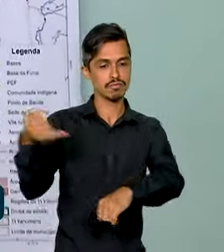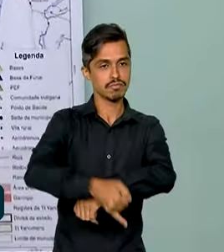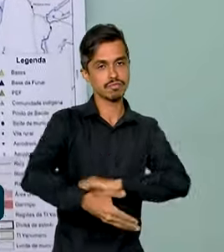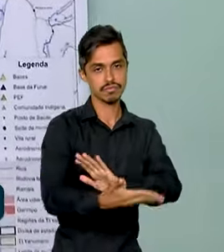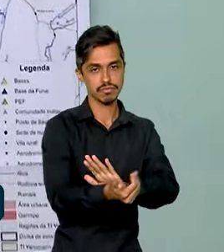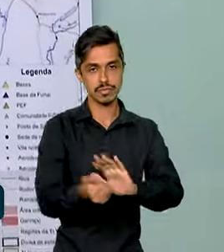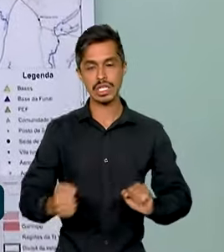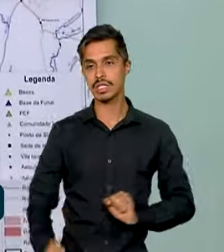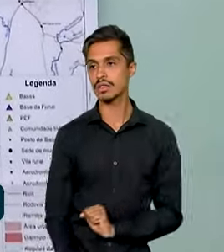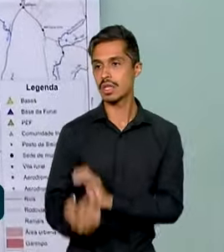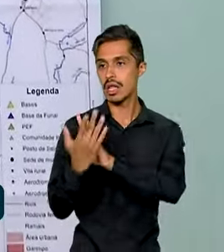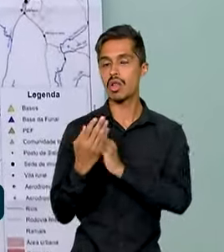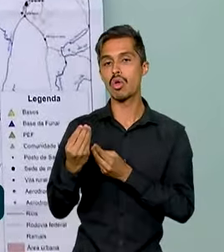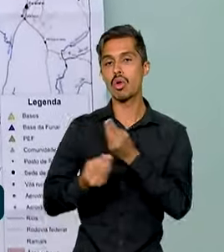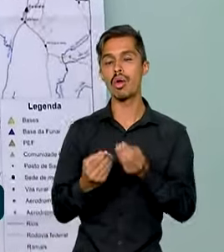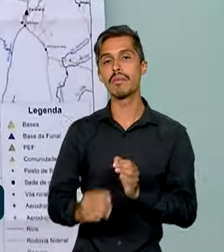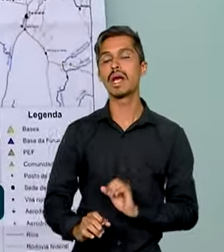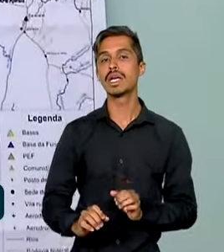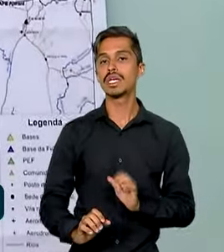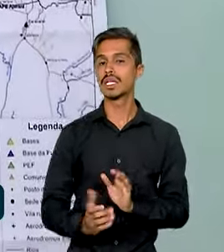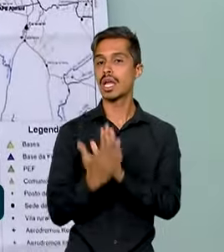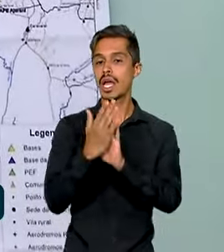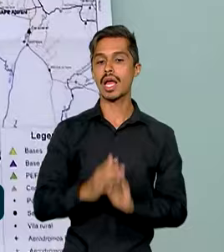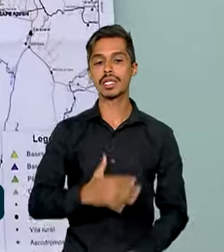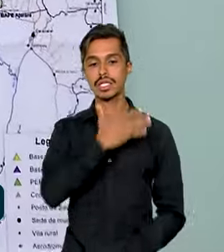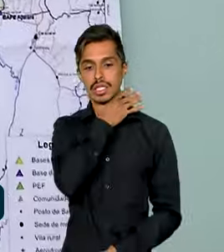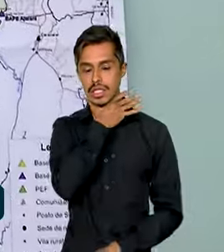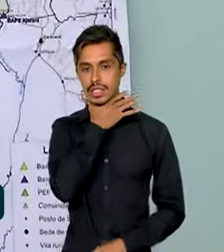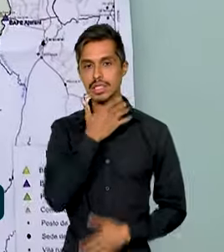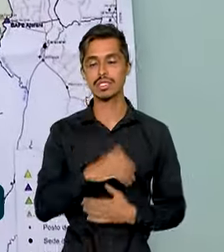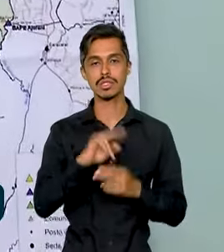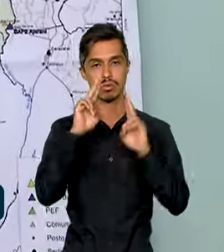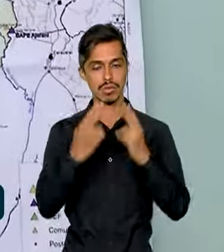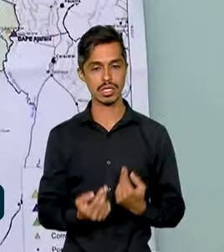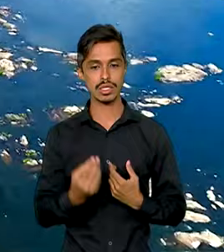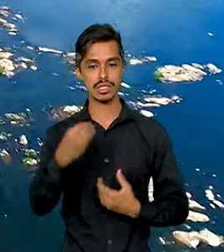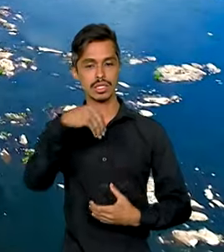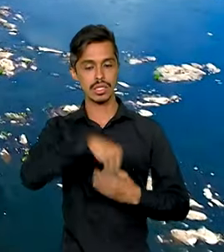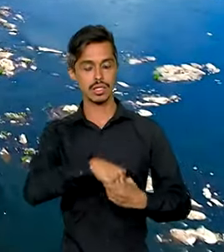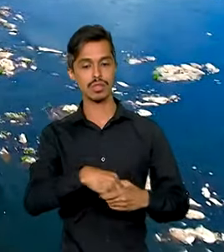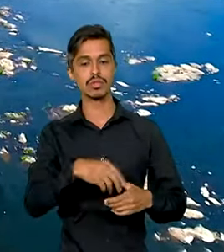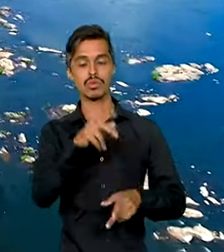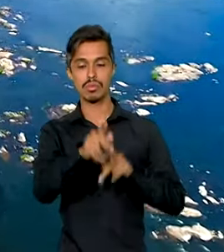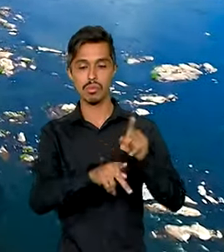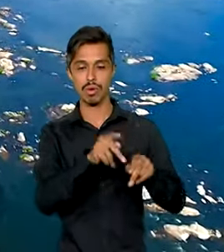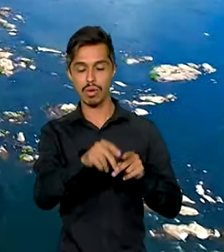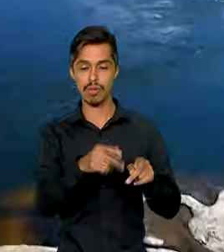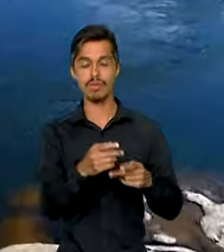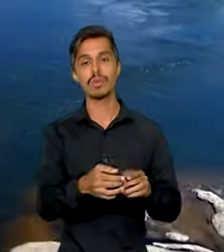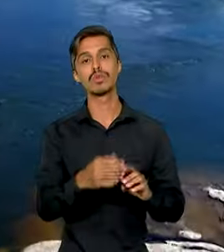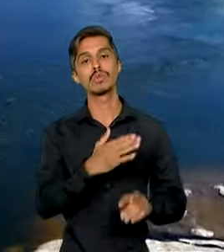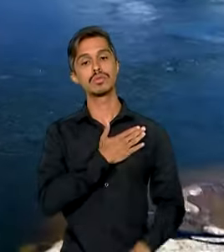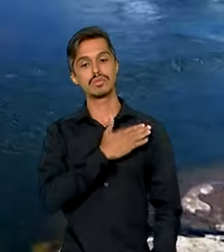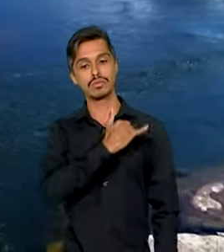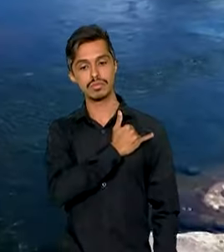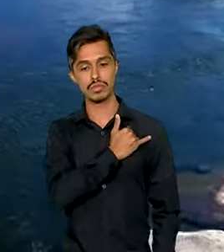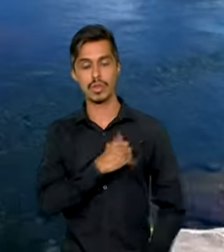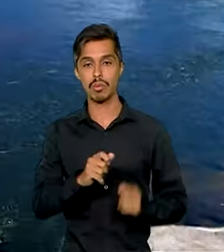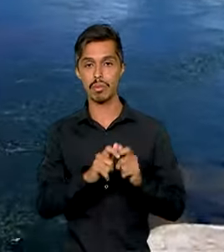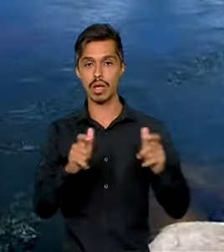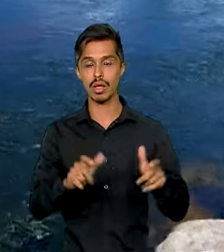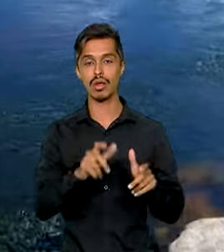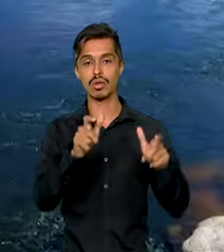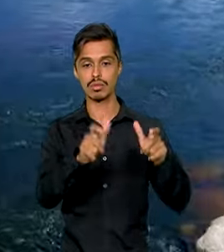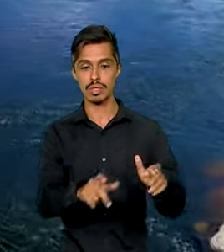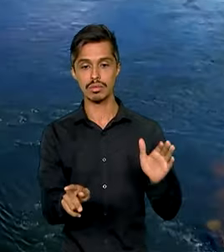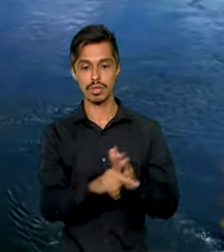de enfrentamento da crise humanitária na terra indígena e Anomami. Considerado o maior território indígena do Brasil,